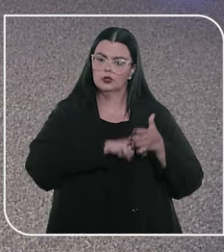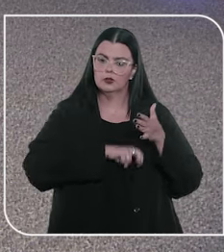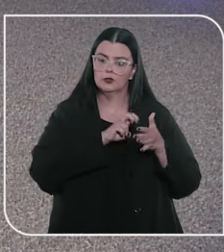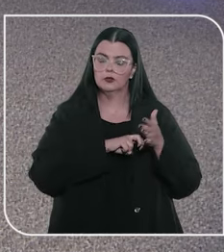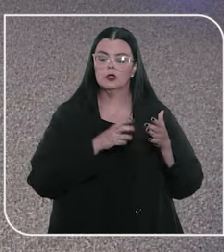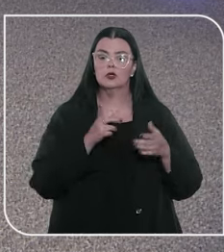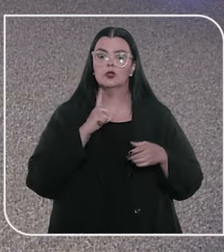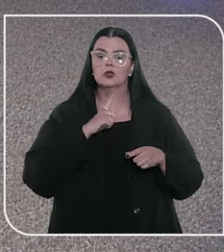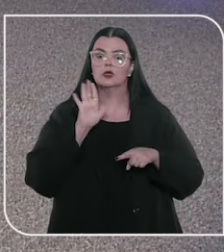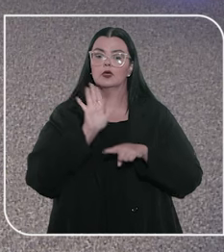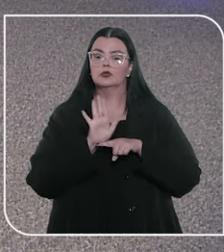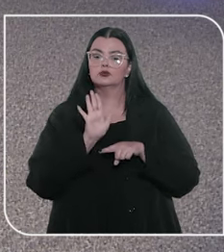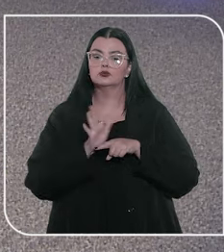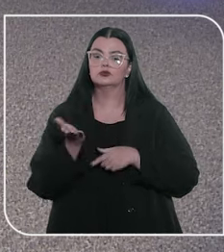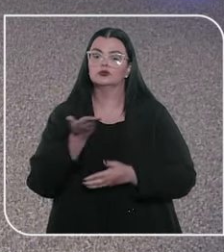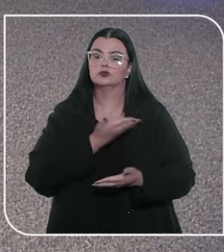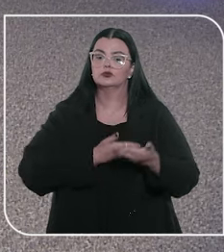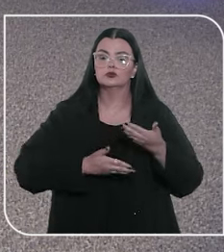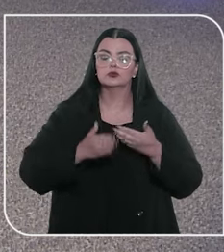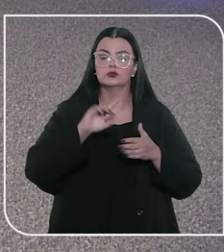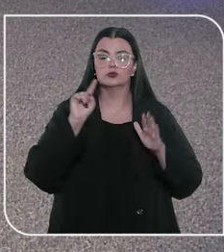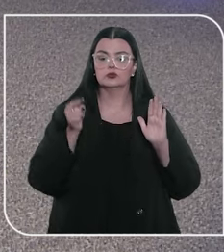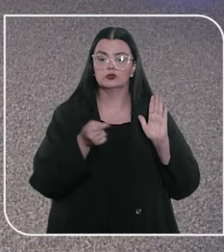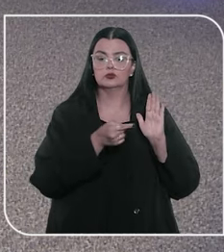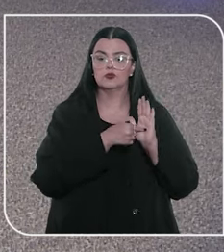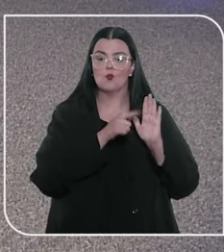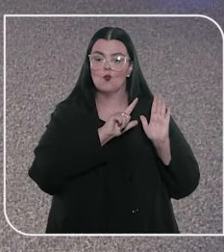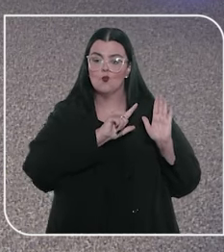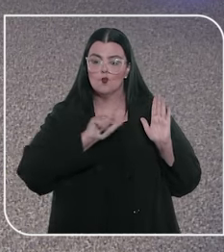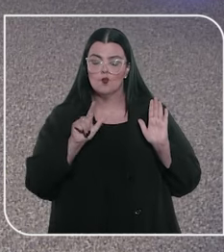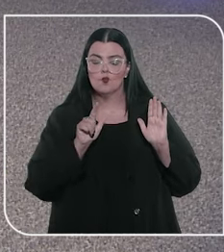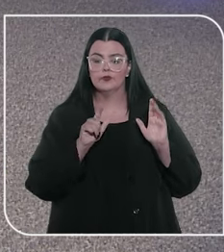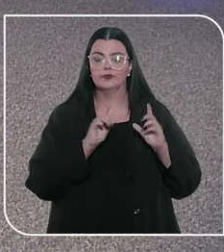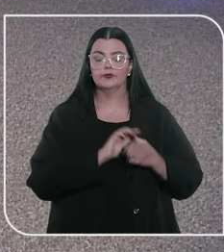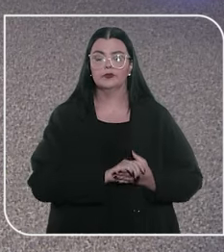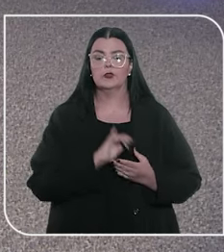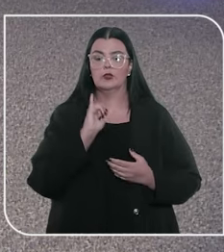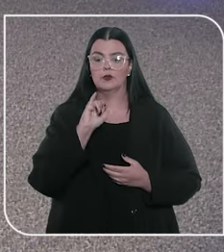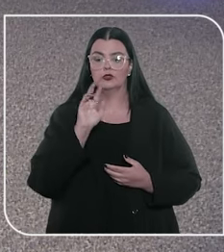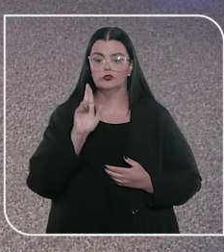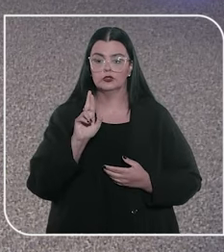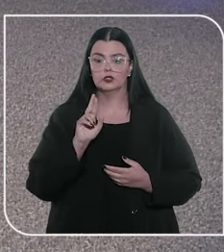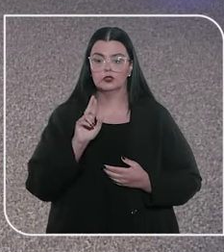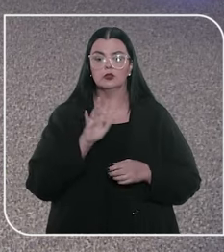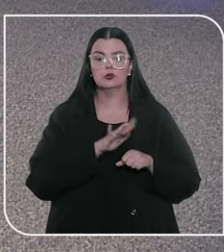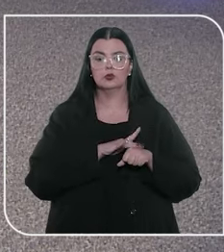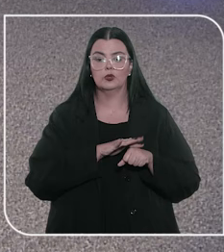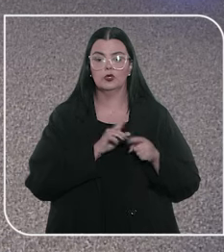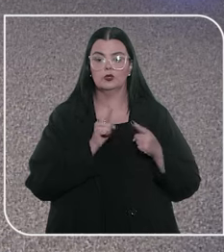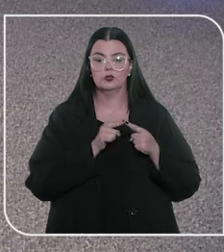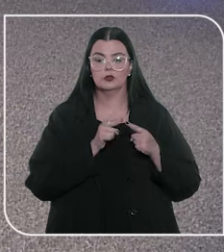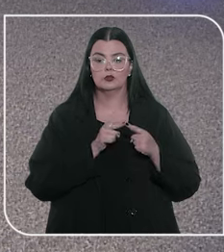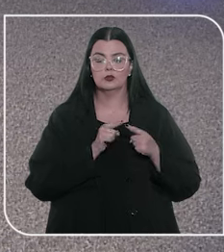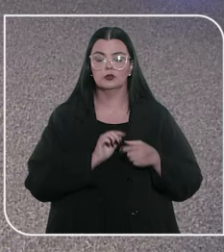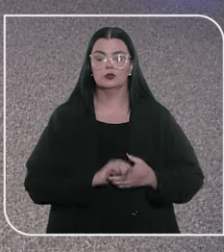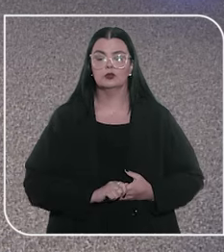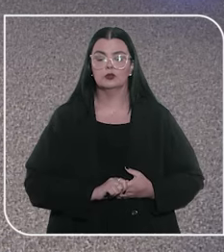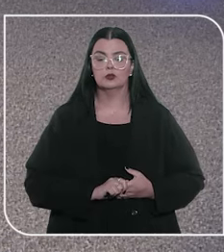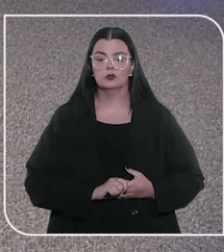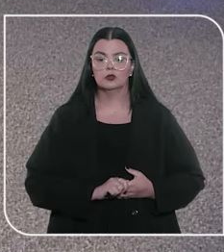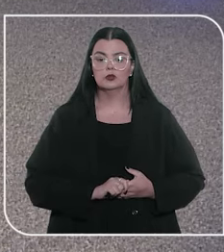tributário, nos ajuda a entender melhor esse ponto da isenção do imposto de renda relativo a doenças.